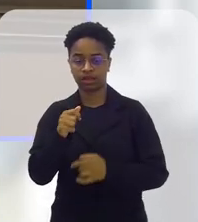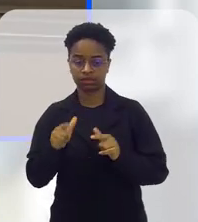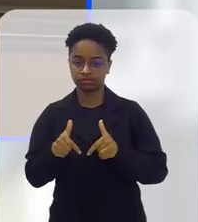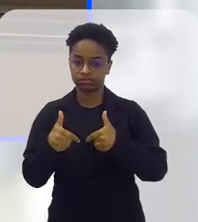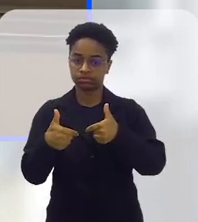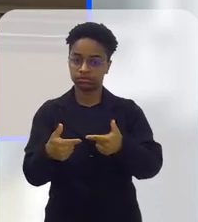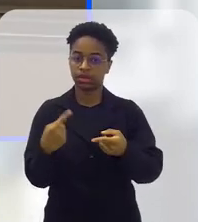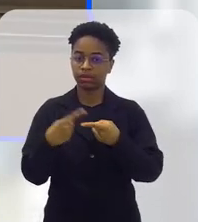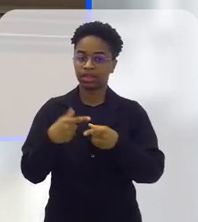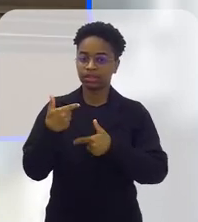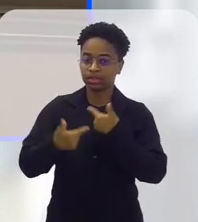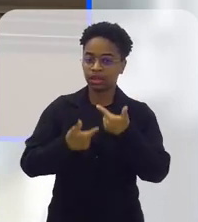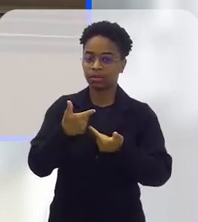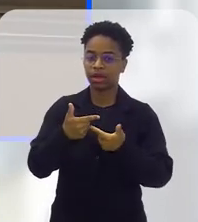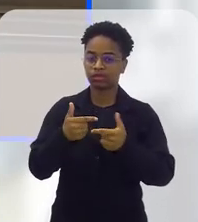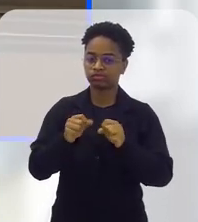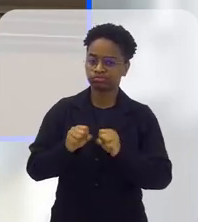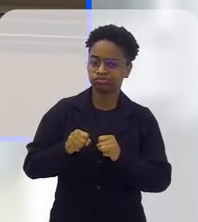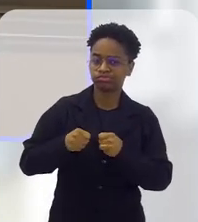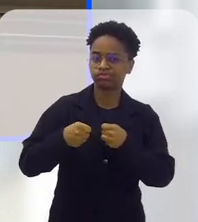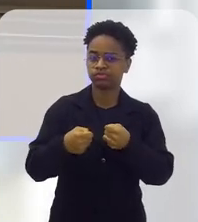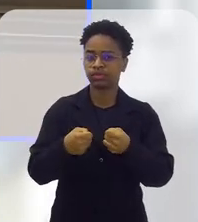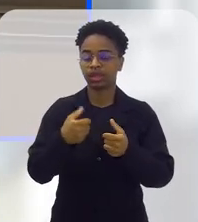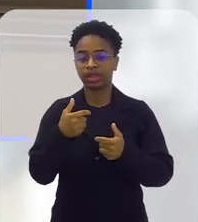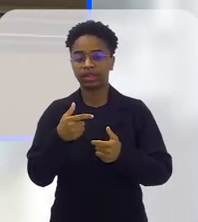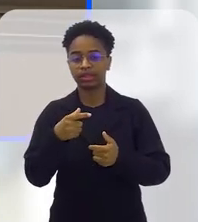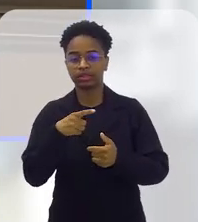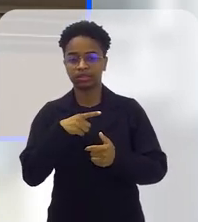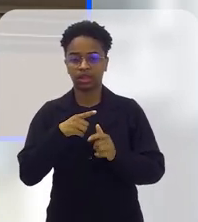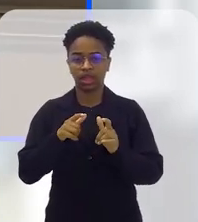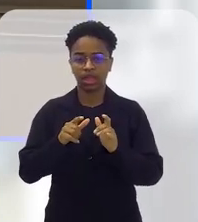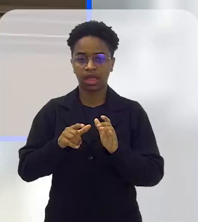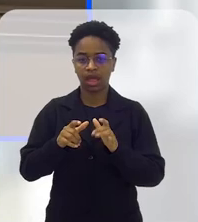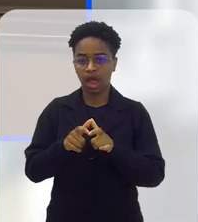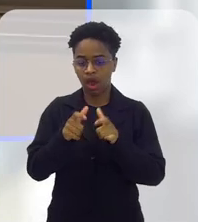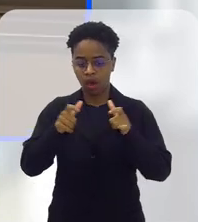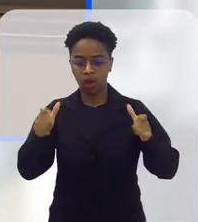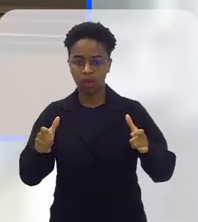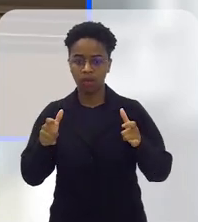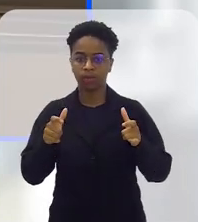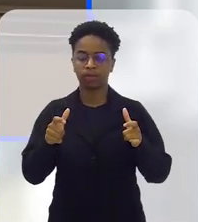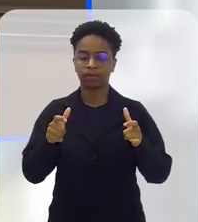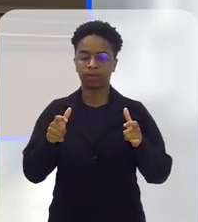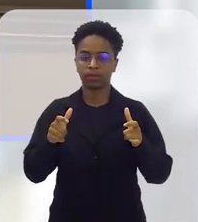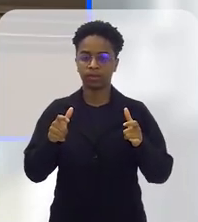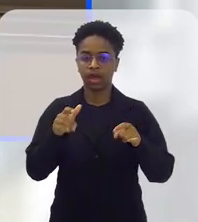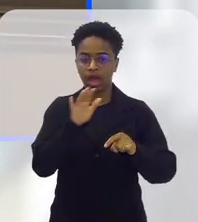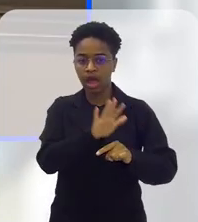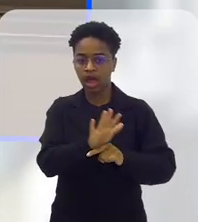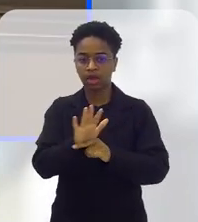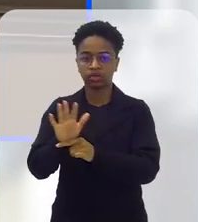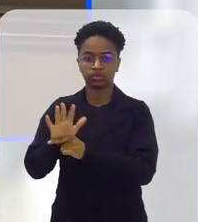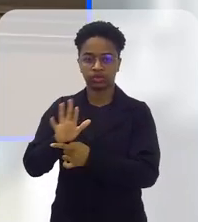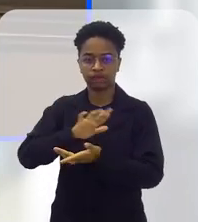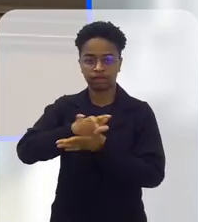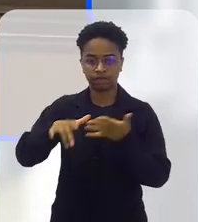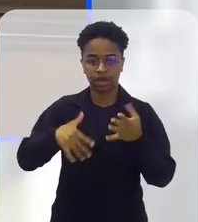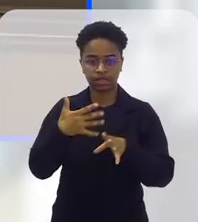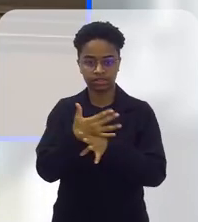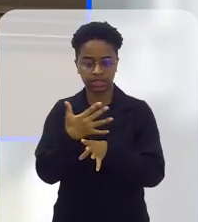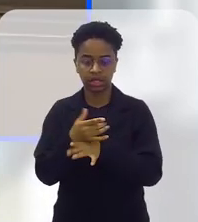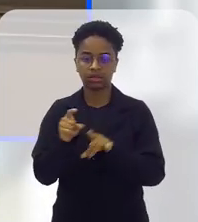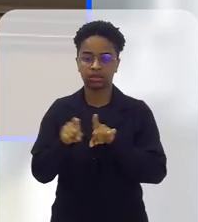trabalho ponta a ponto, trabalhando, aumentando, ajudando muito os